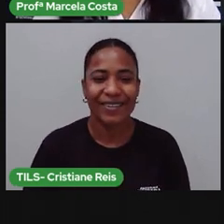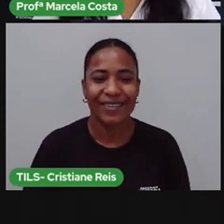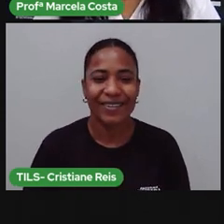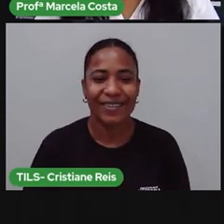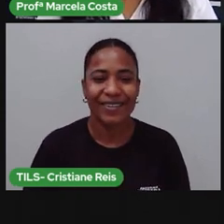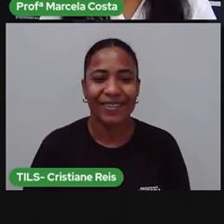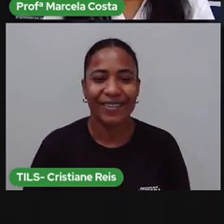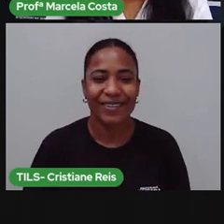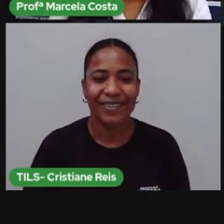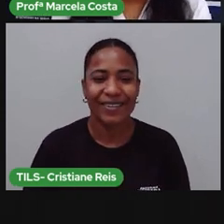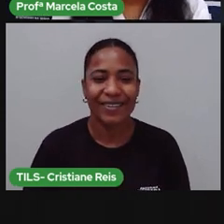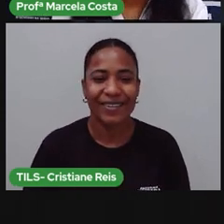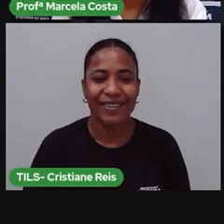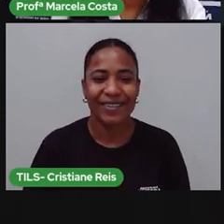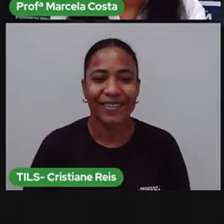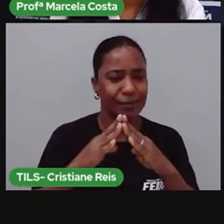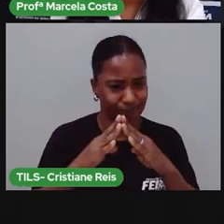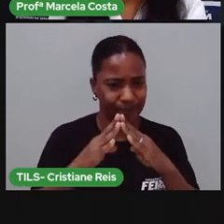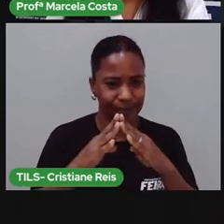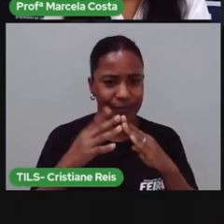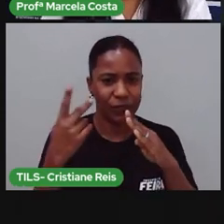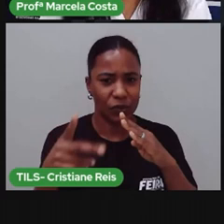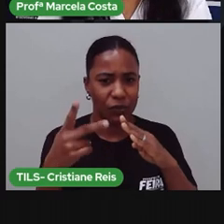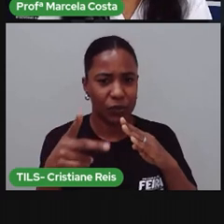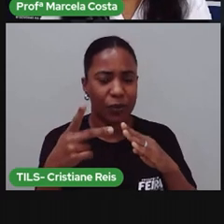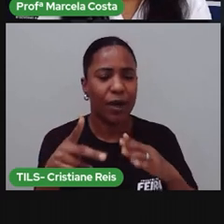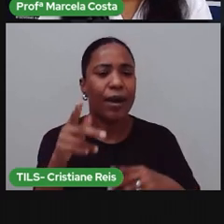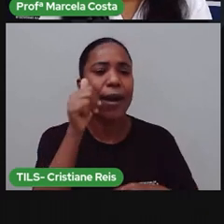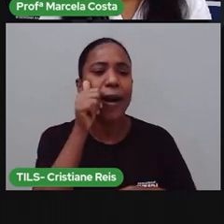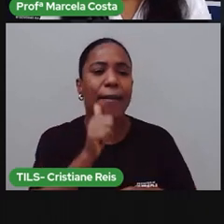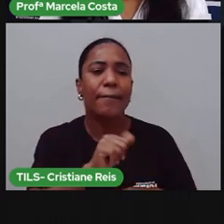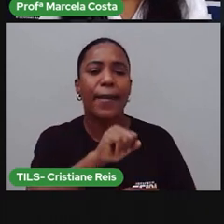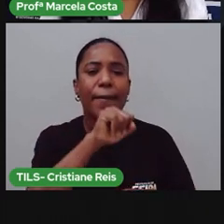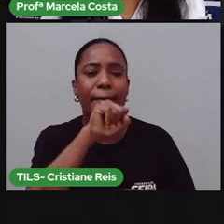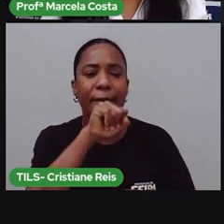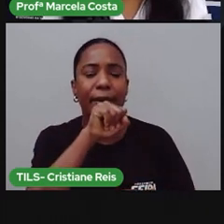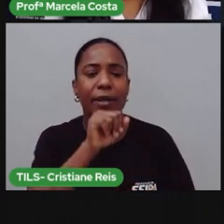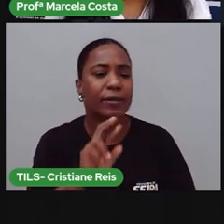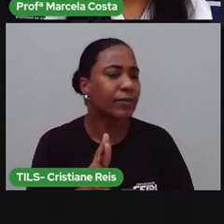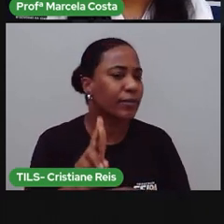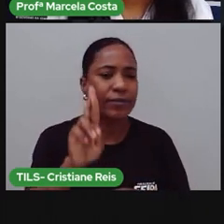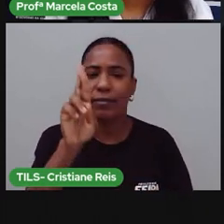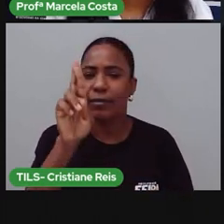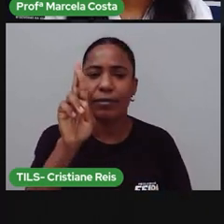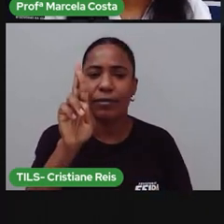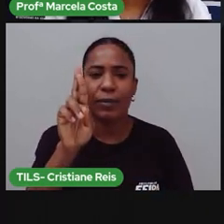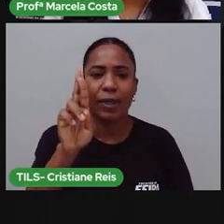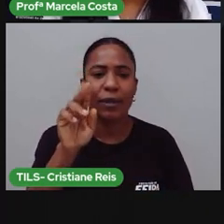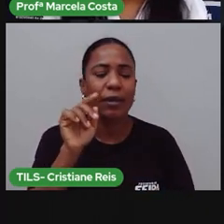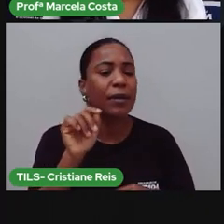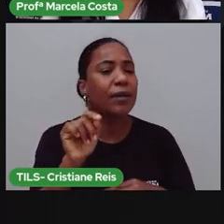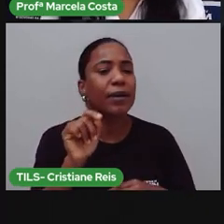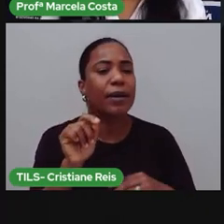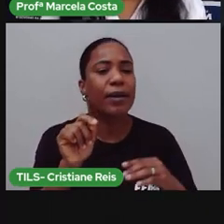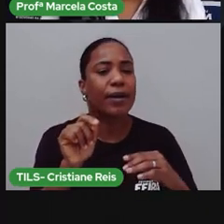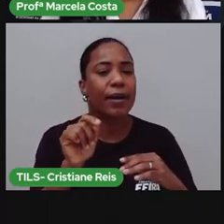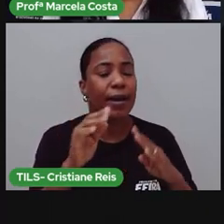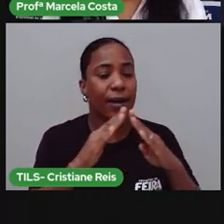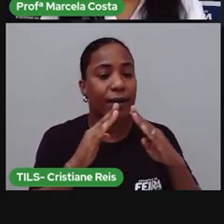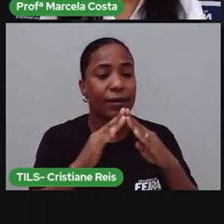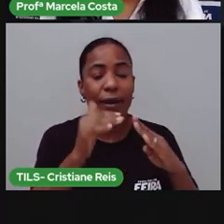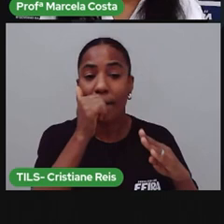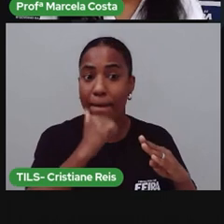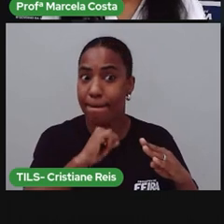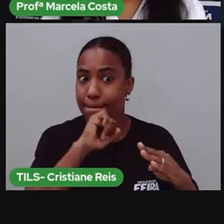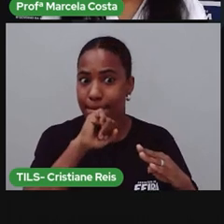Aí na sua casa, quem é que exerce o papel de mãe? Quem é a pessoa que ocupa esse lugar de mãe